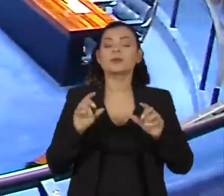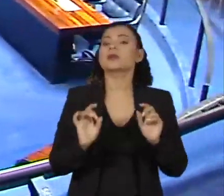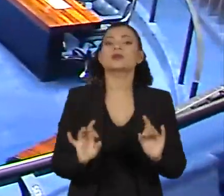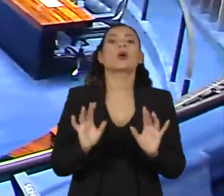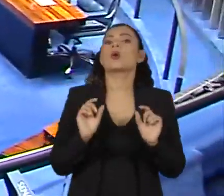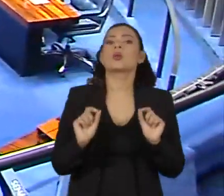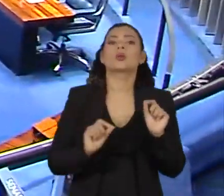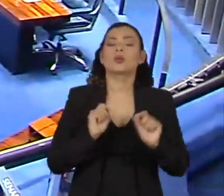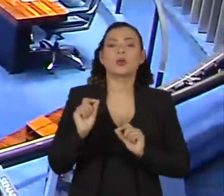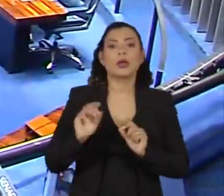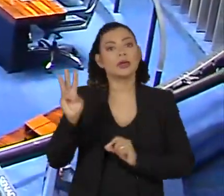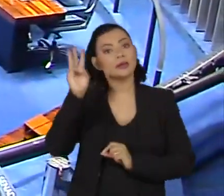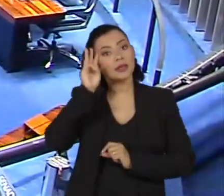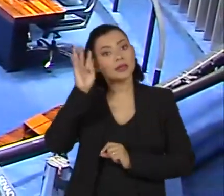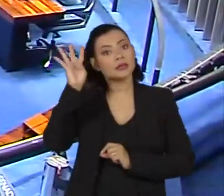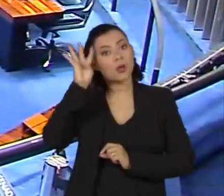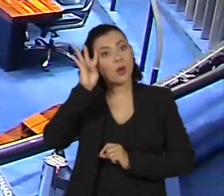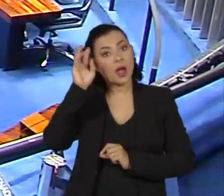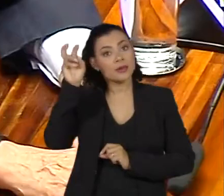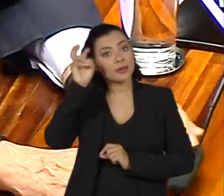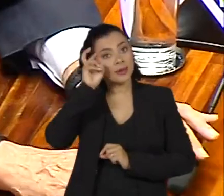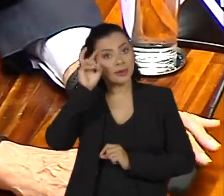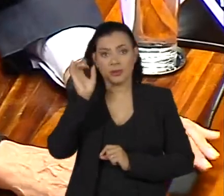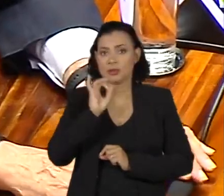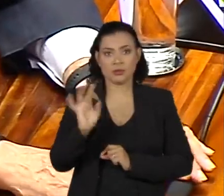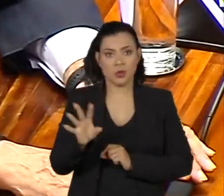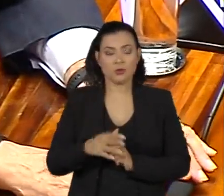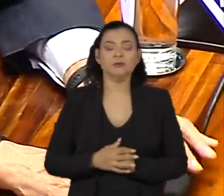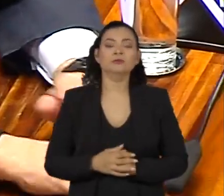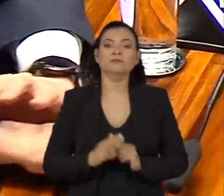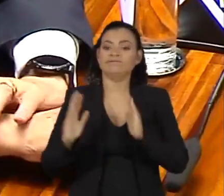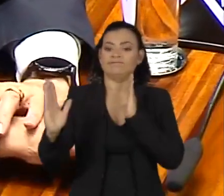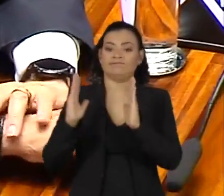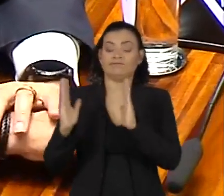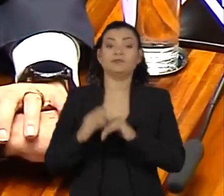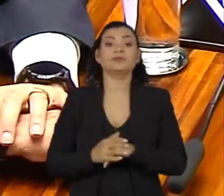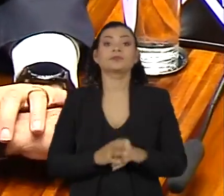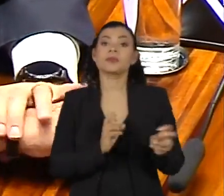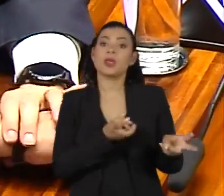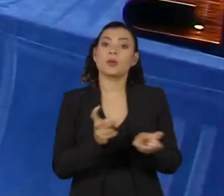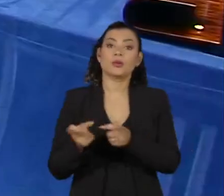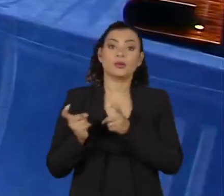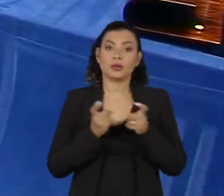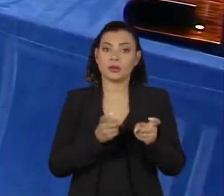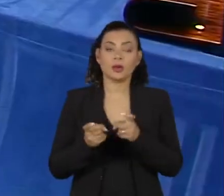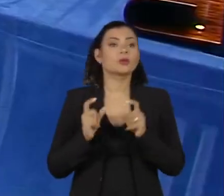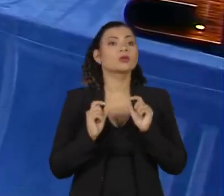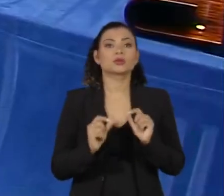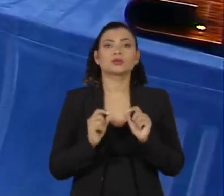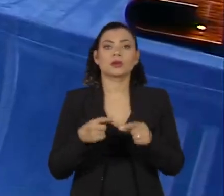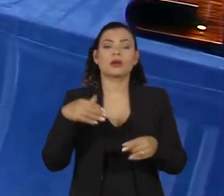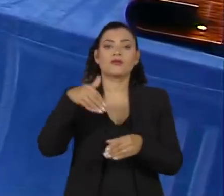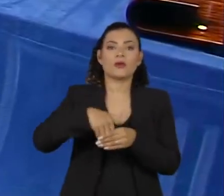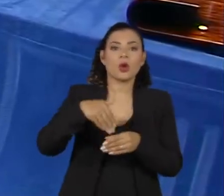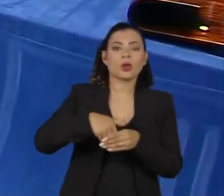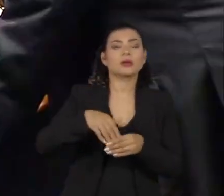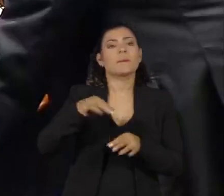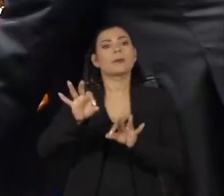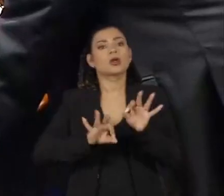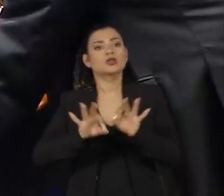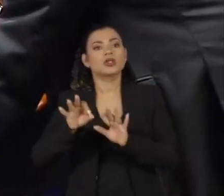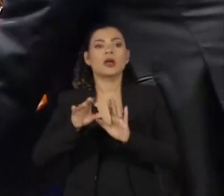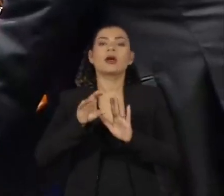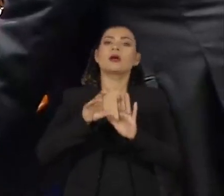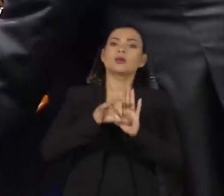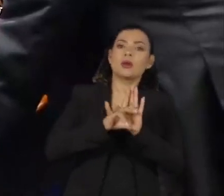devem ocorrer às terças, quartas e quintas. Nessas reuniões, os parlamentares discutem e votam projetos de lei